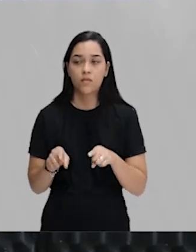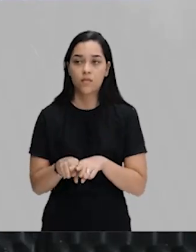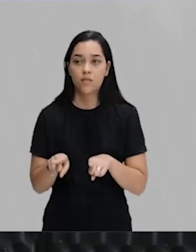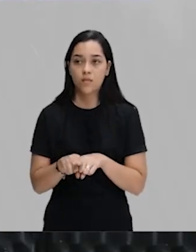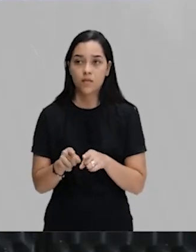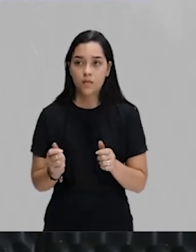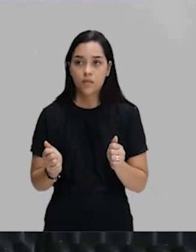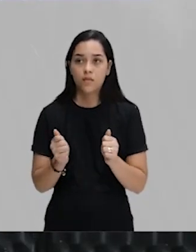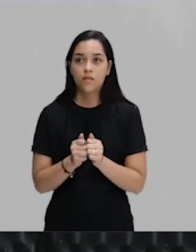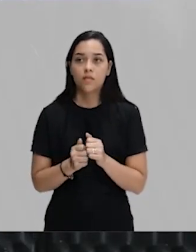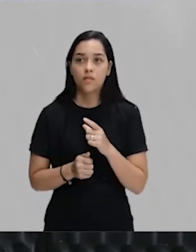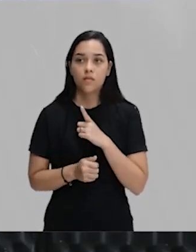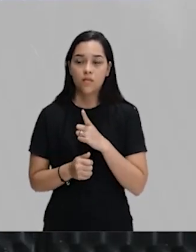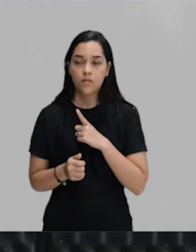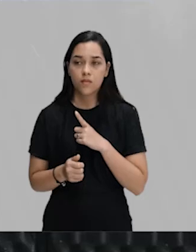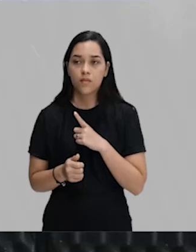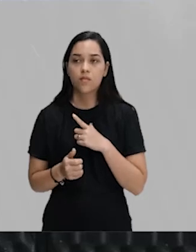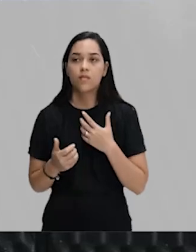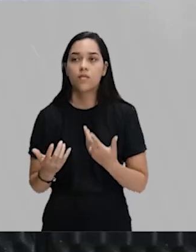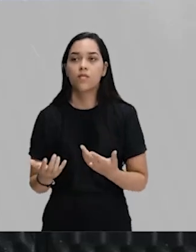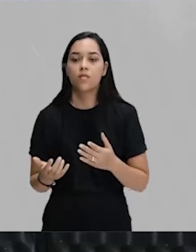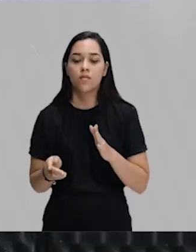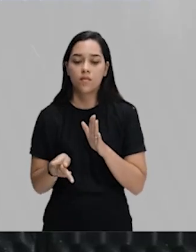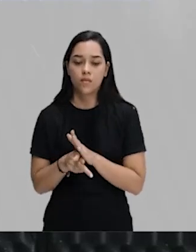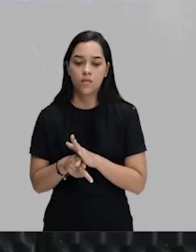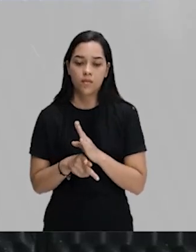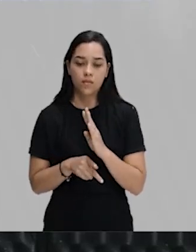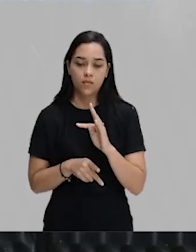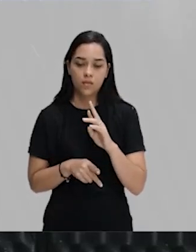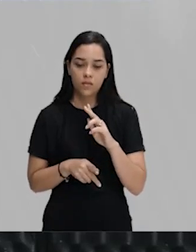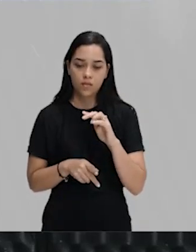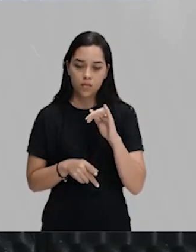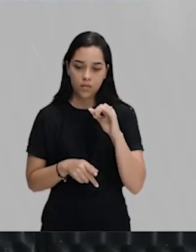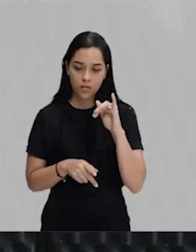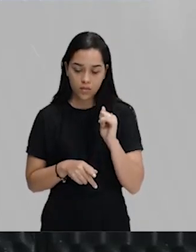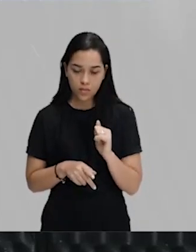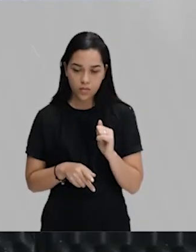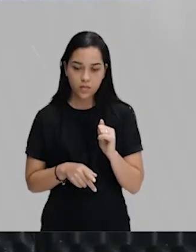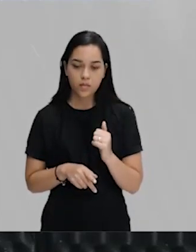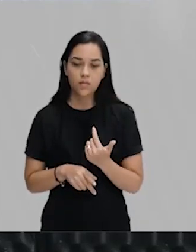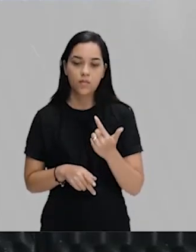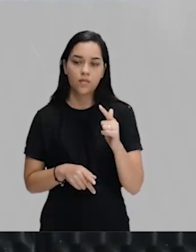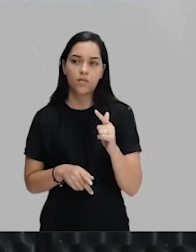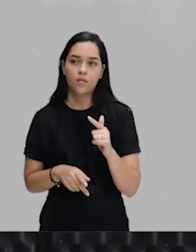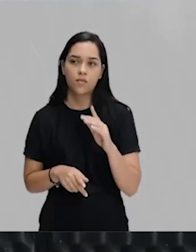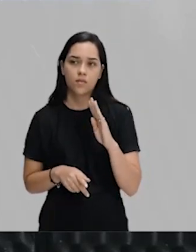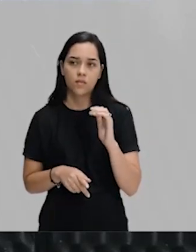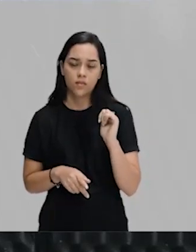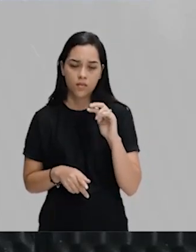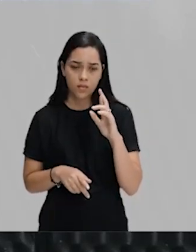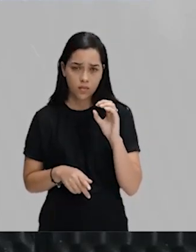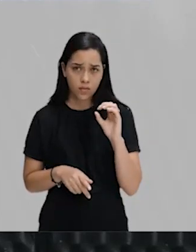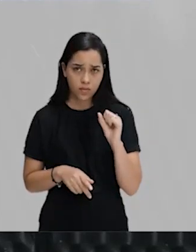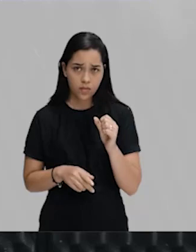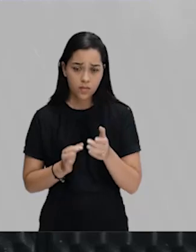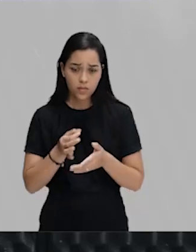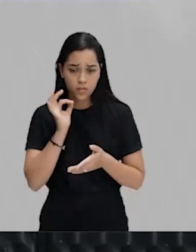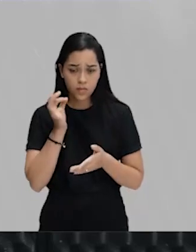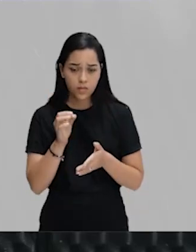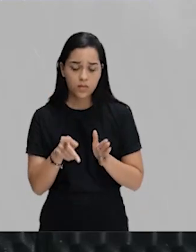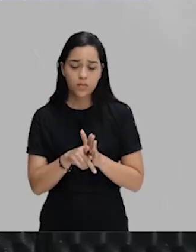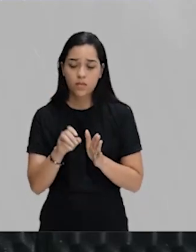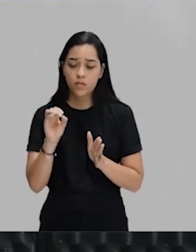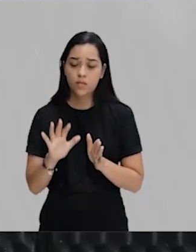juntamente com os setores da burguesia cafeeira com os barões do café do Oeste